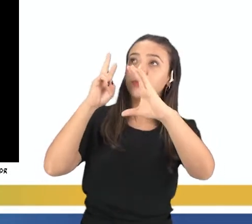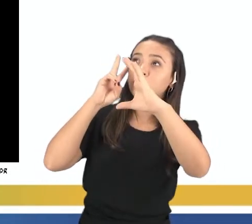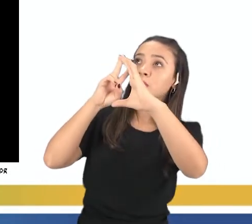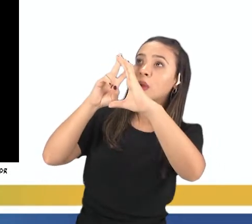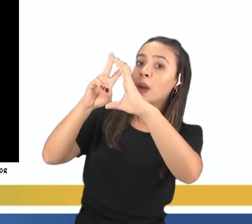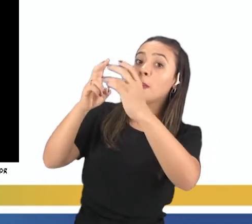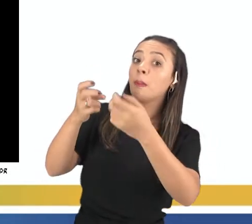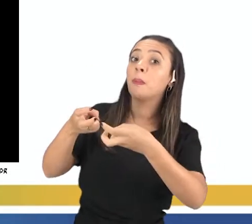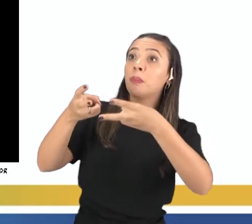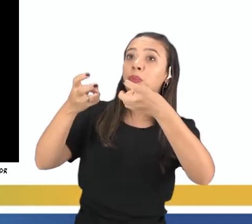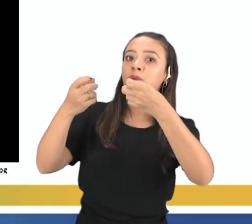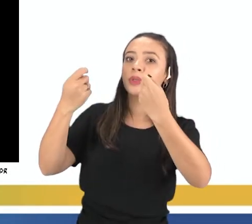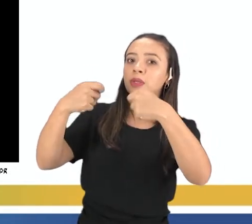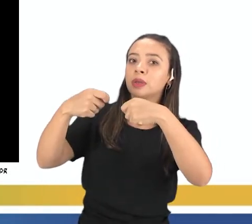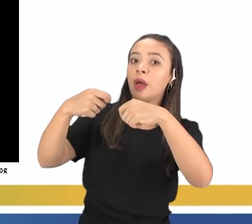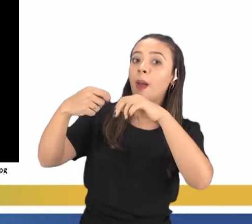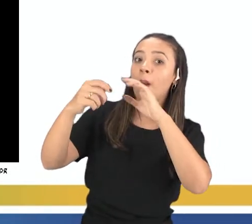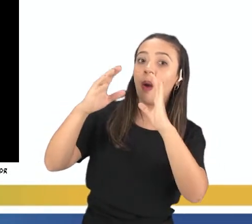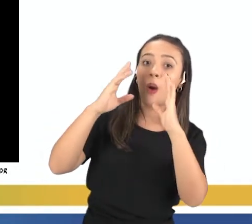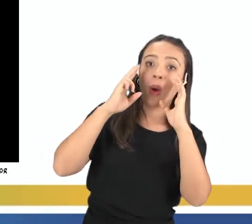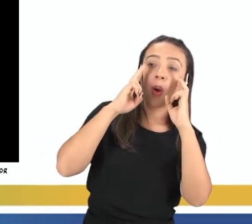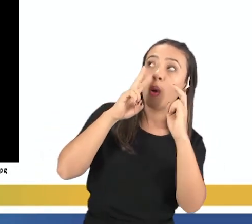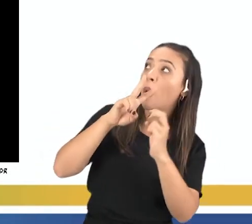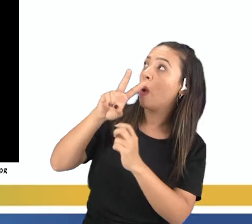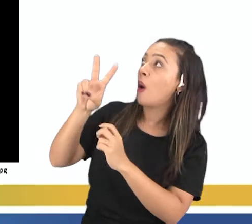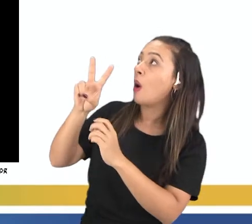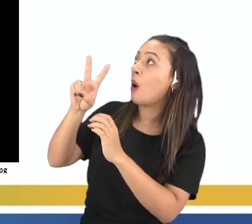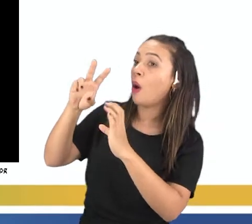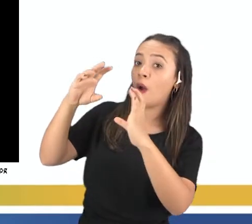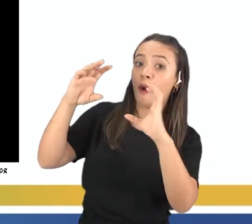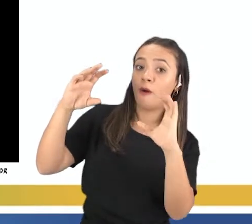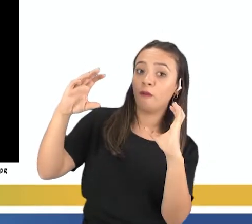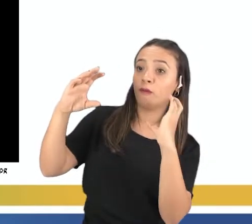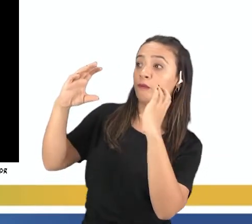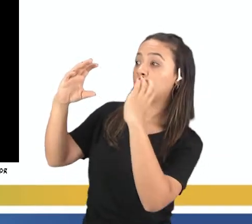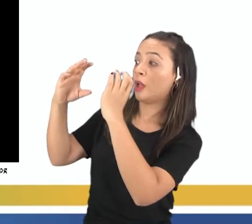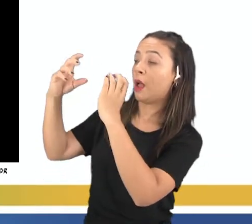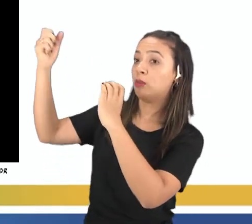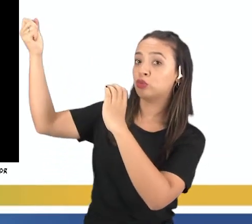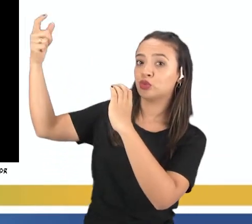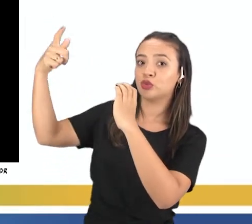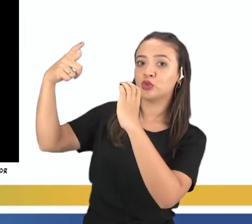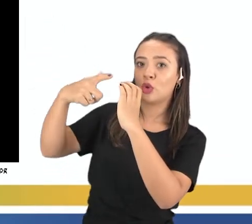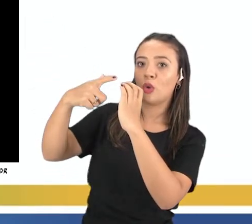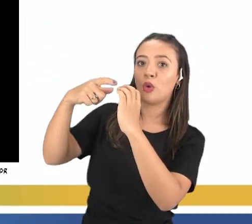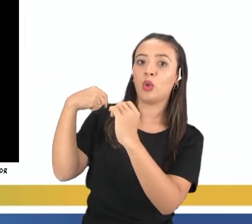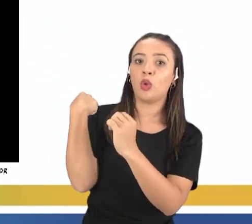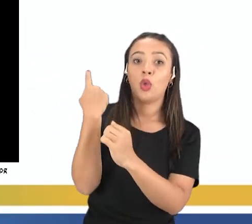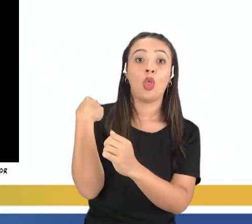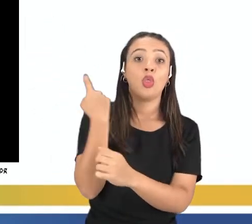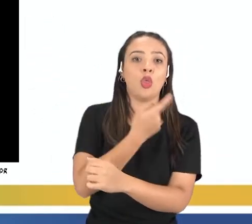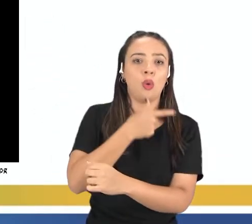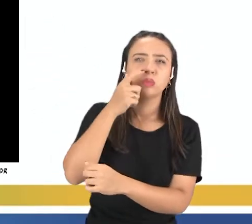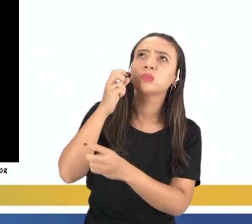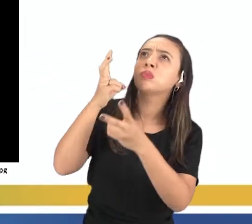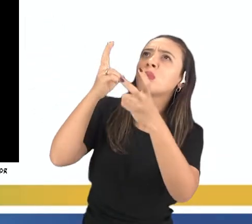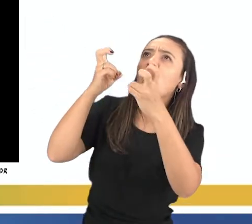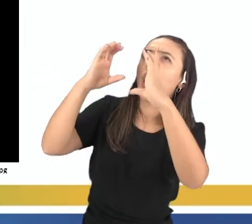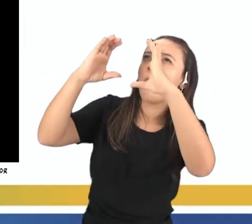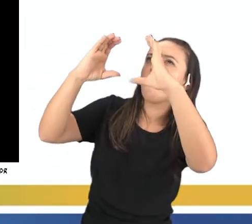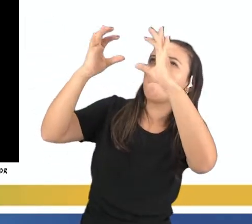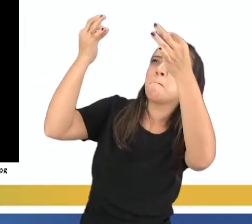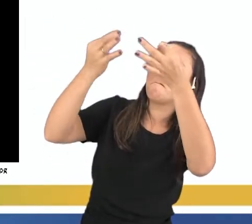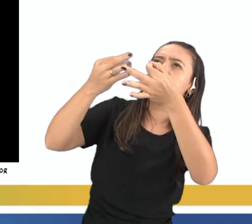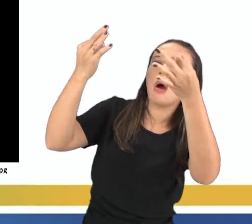virada pro Sol. Então, a gente enxerga, né, como se fosse uma esfera perfeita no céu. Por isso que a fala que é Lua cheia.